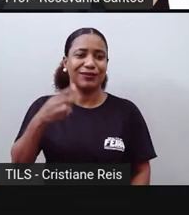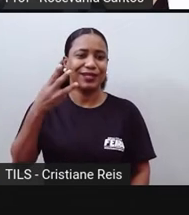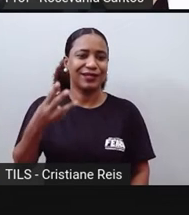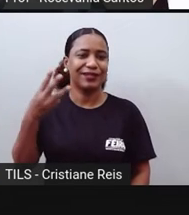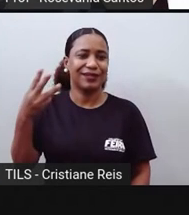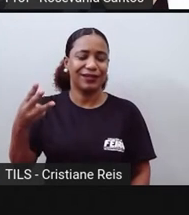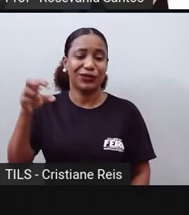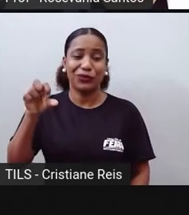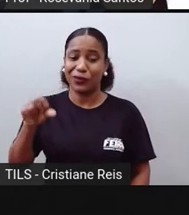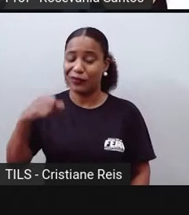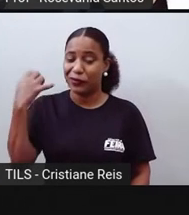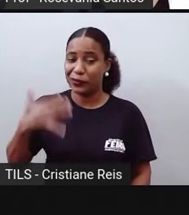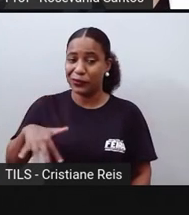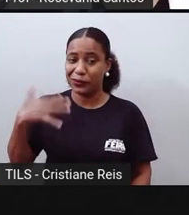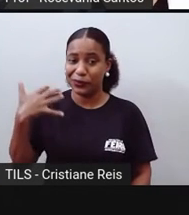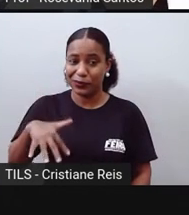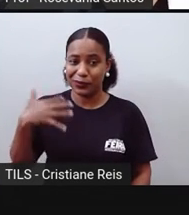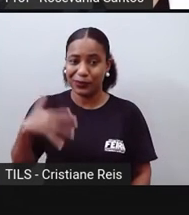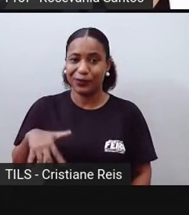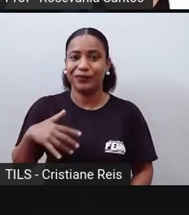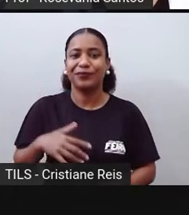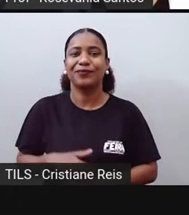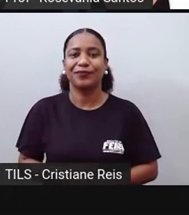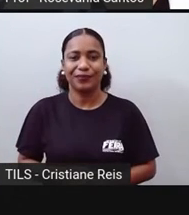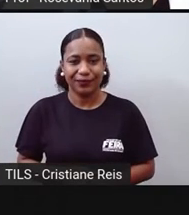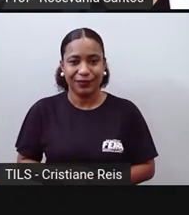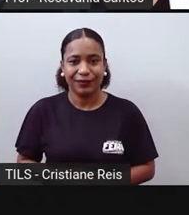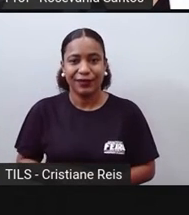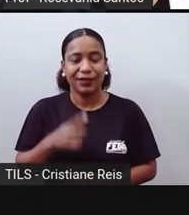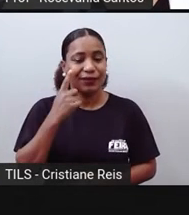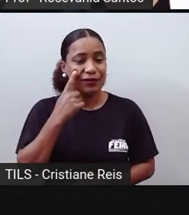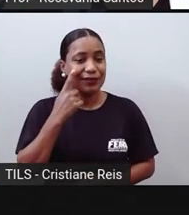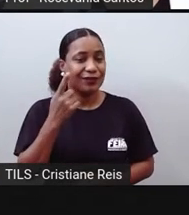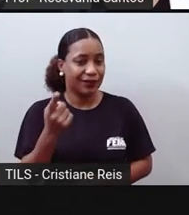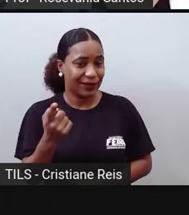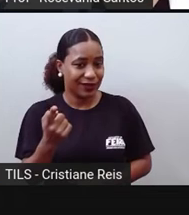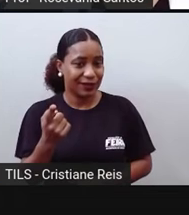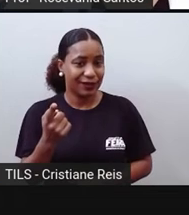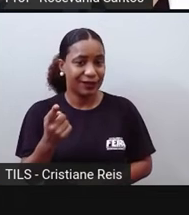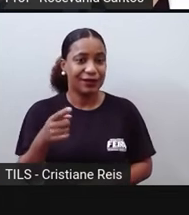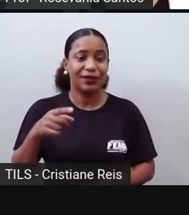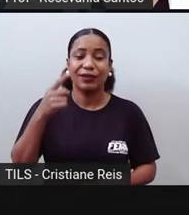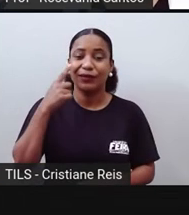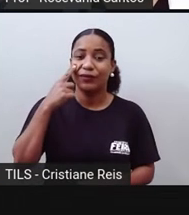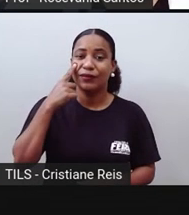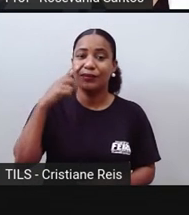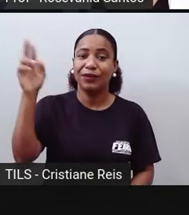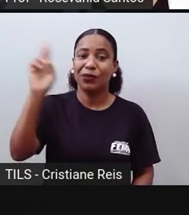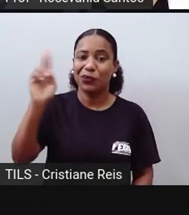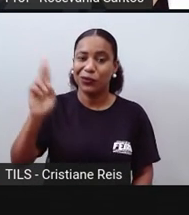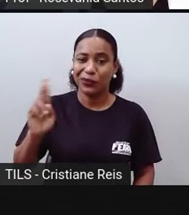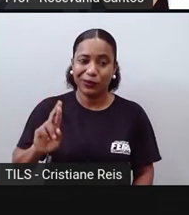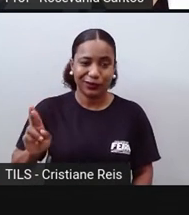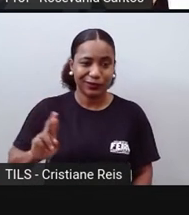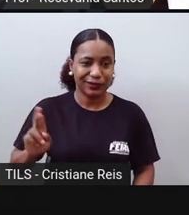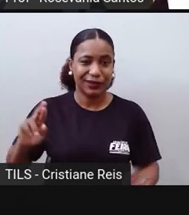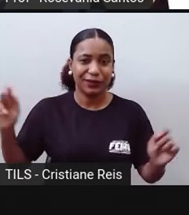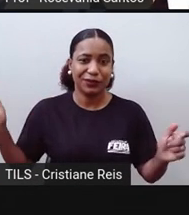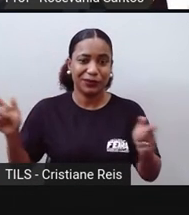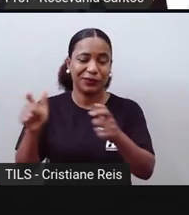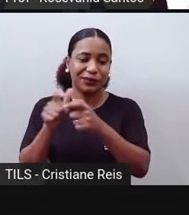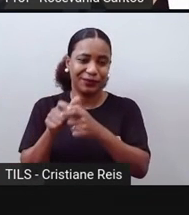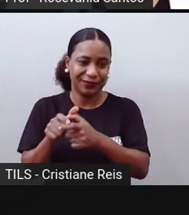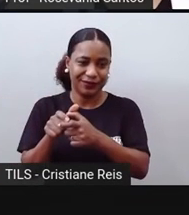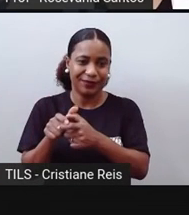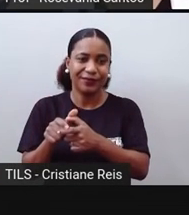gente percebe aqui o país, né, como a Rússia, né, a Federação Rússia, que tem uma quantidade bem, embora dizer assim, inferior, comparada a eles a